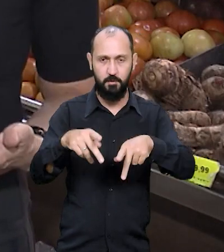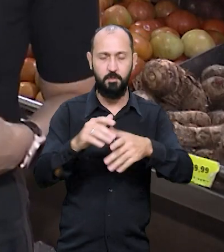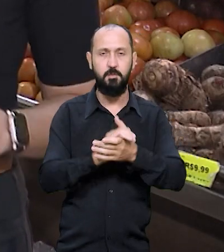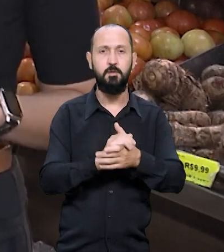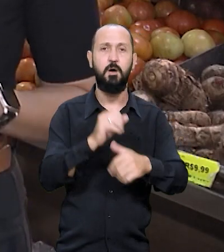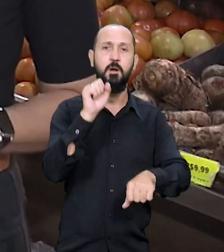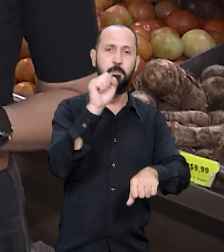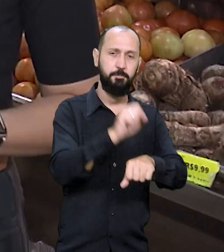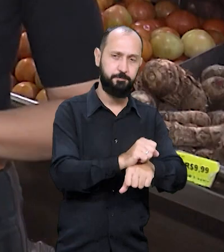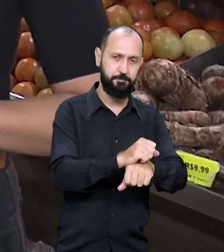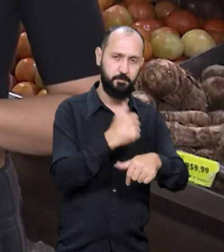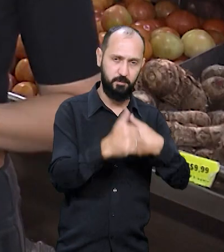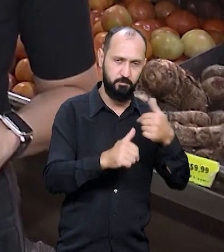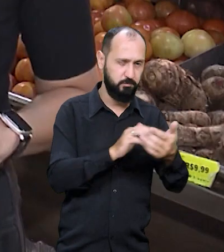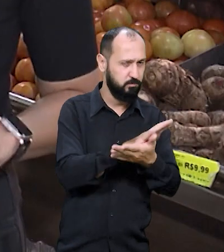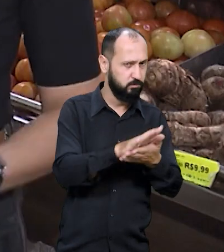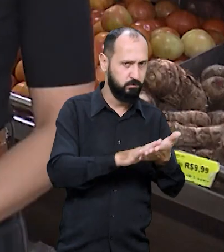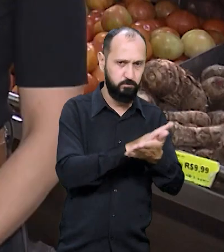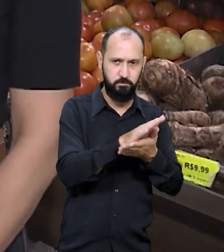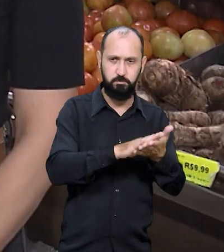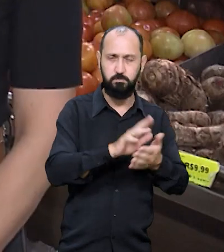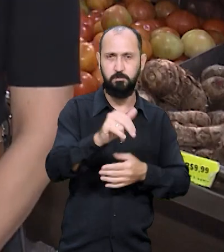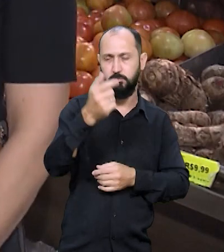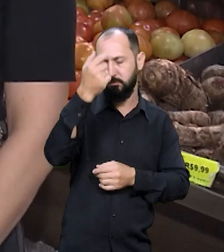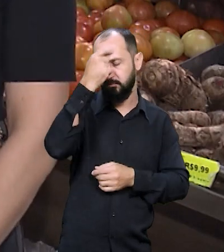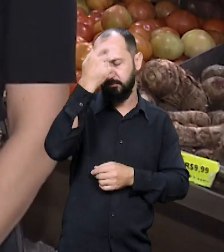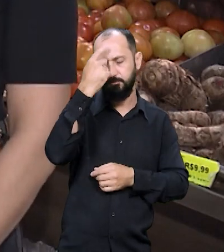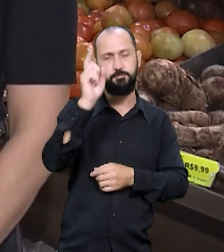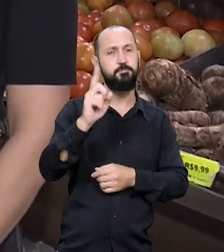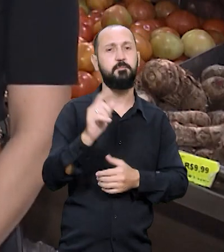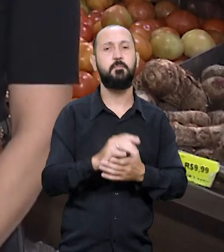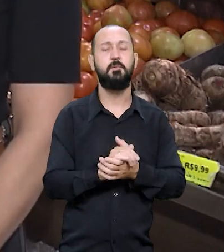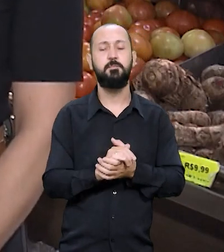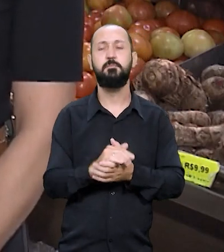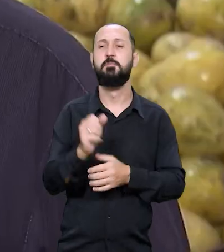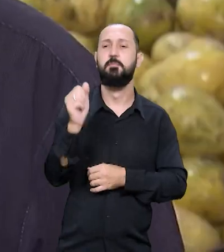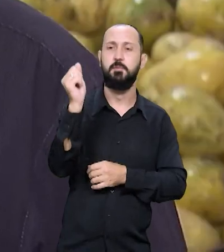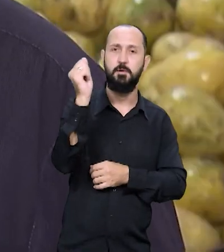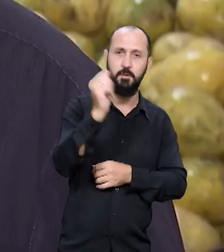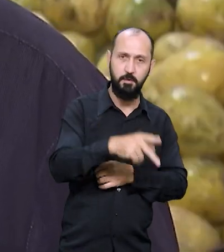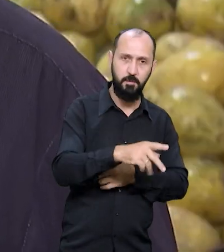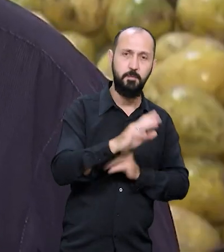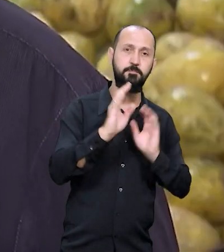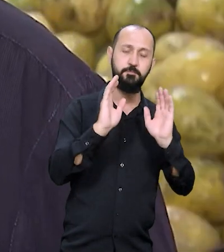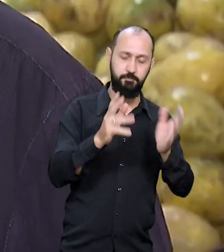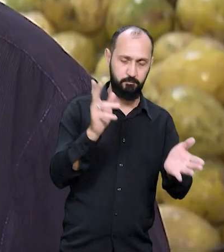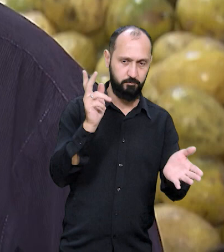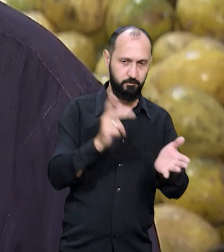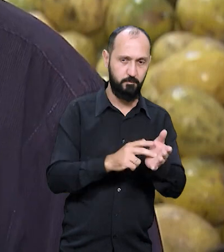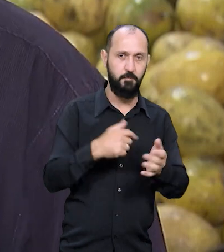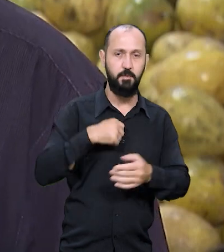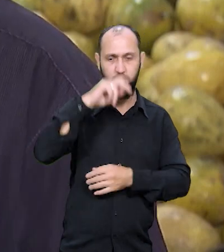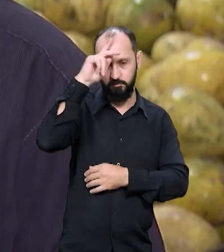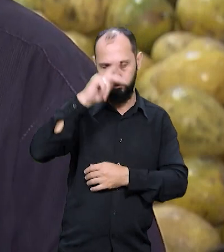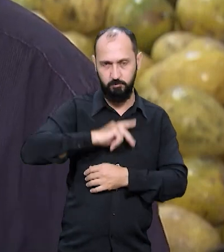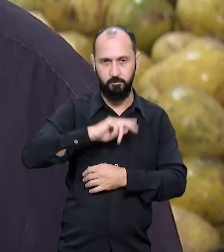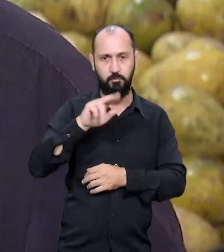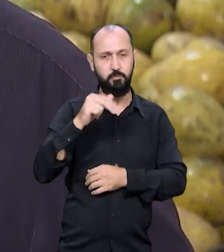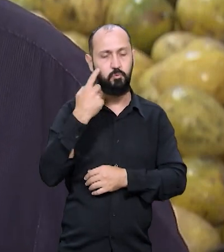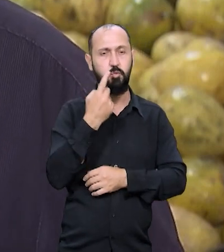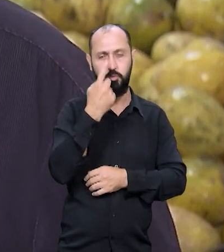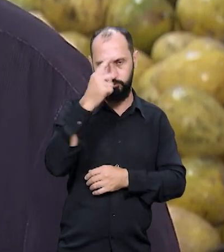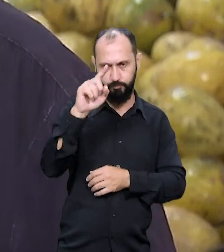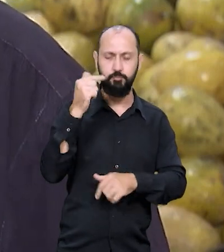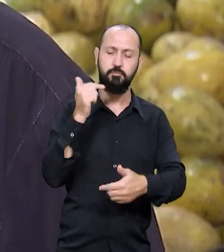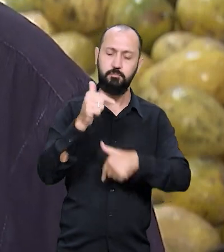aposentou. E ficar parado, sem trabalhar, nunca passou pela cabeça dele. Me aposentei, aposentei, mas para mim eu